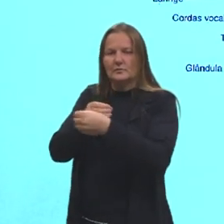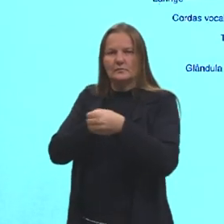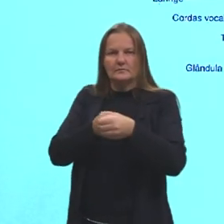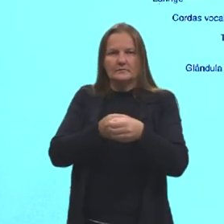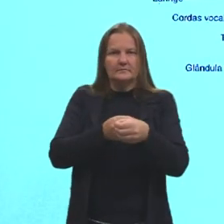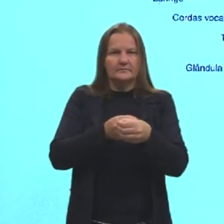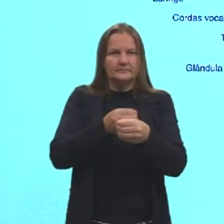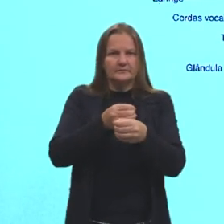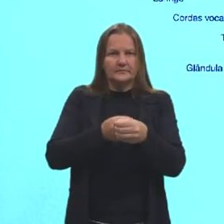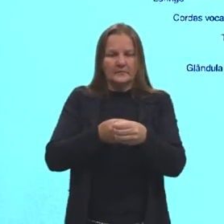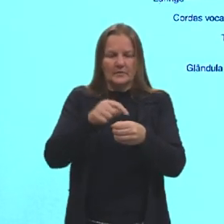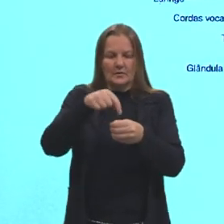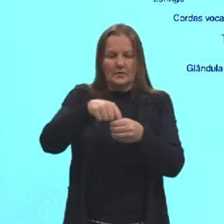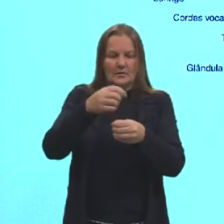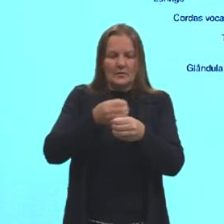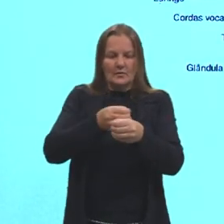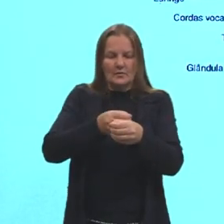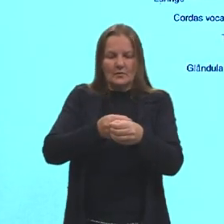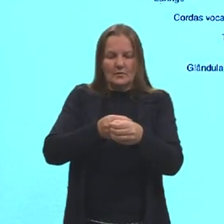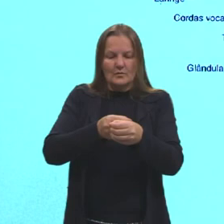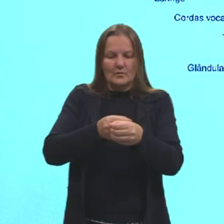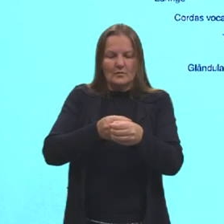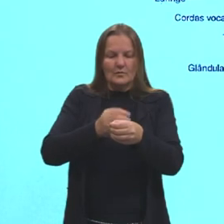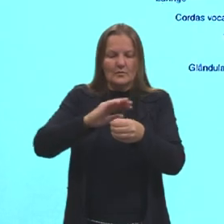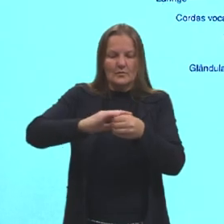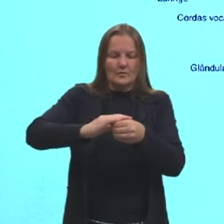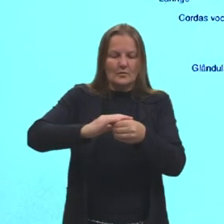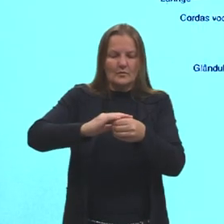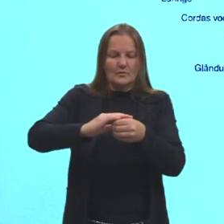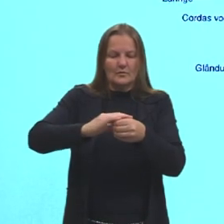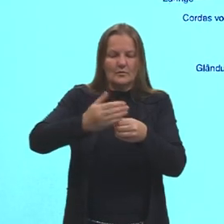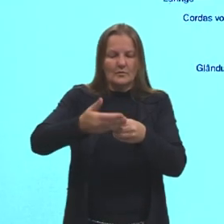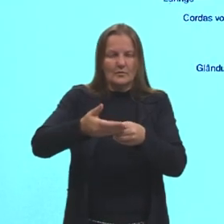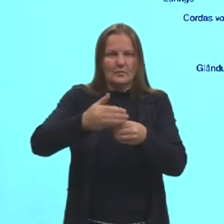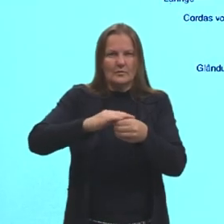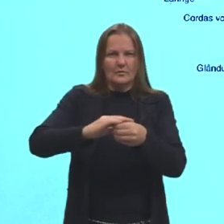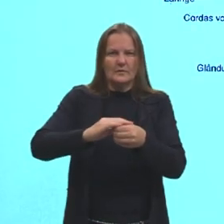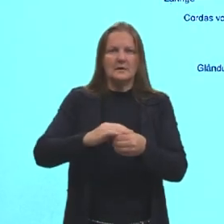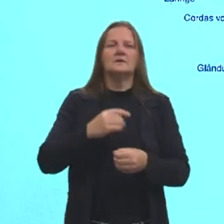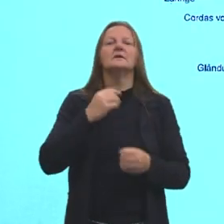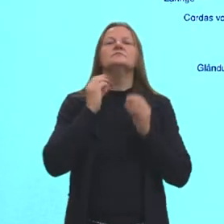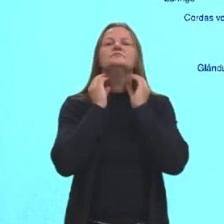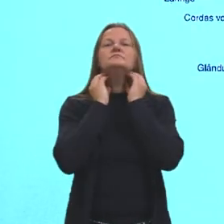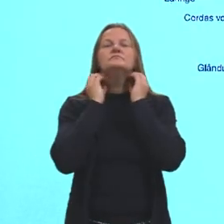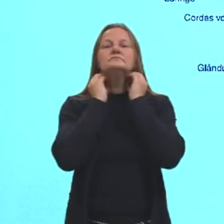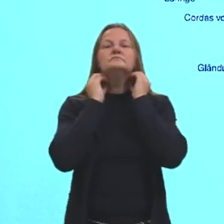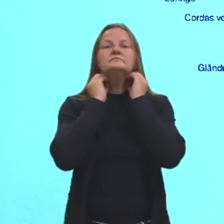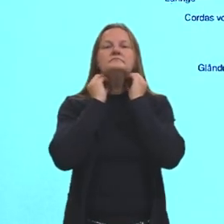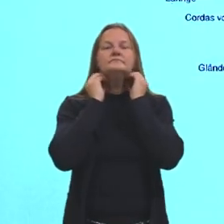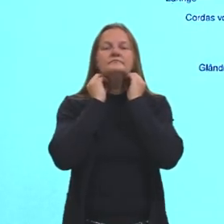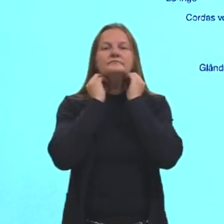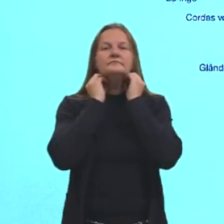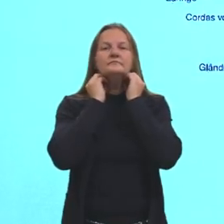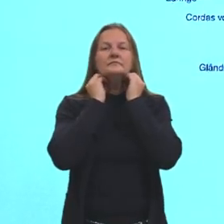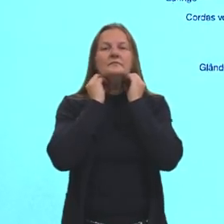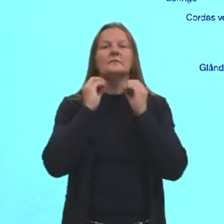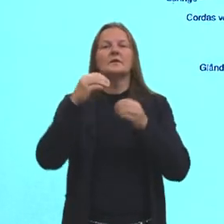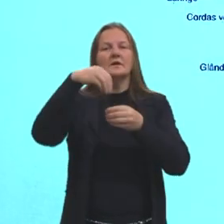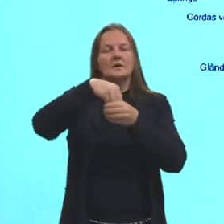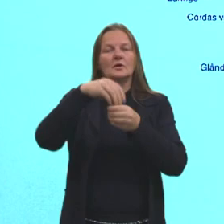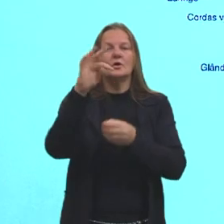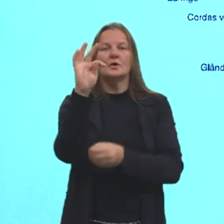e o esôfago atrás. Aqui tem a glândula tireoide e por dentro passa a traqueia.